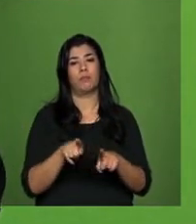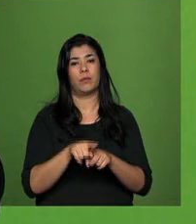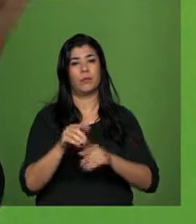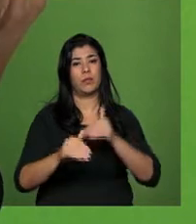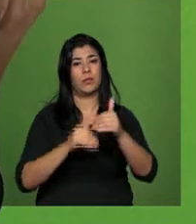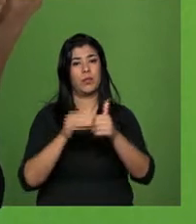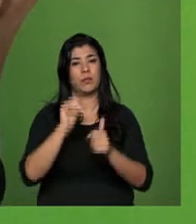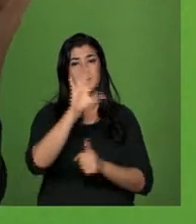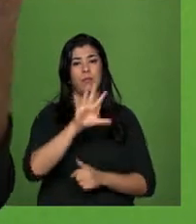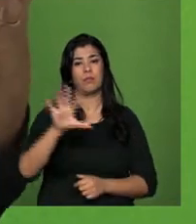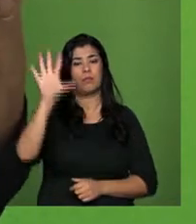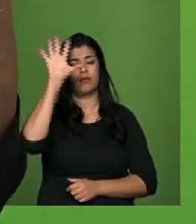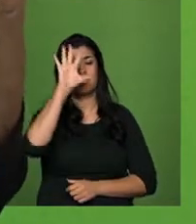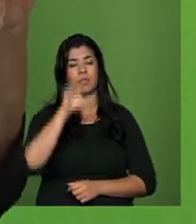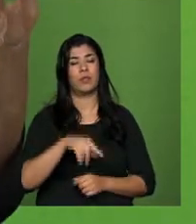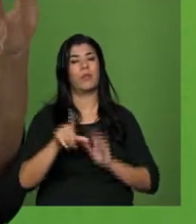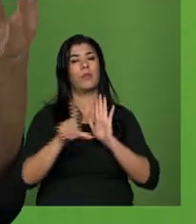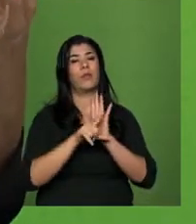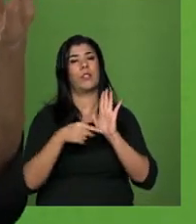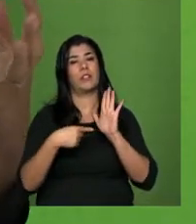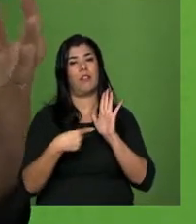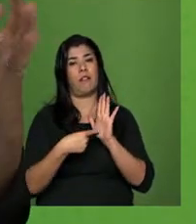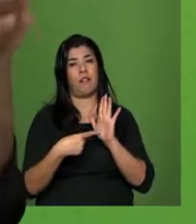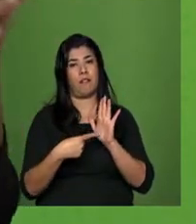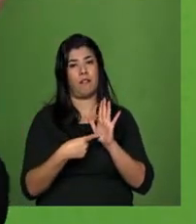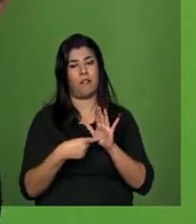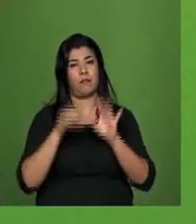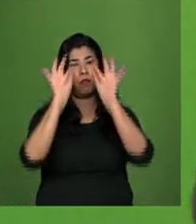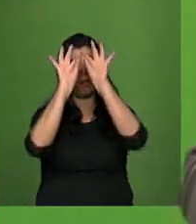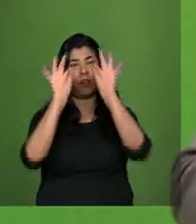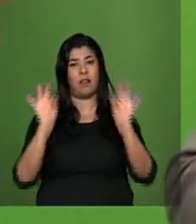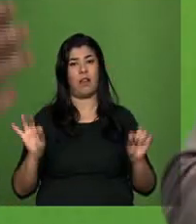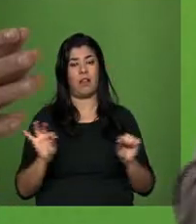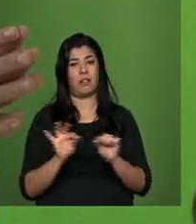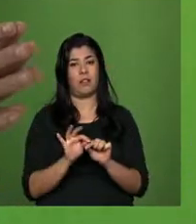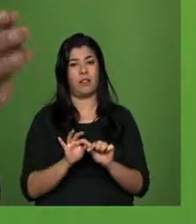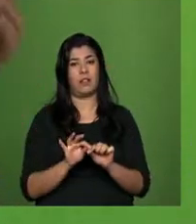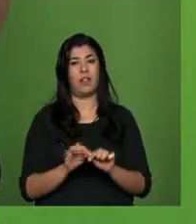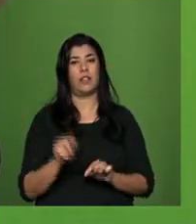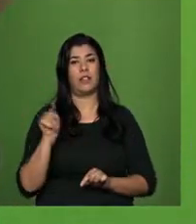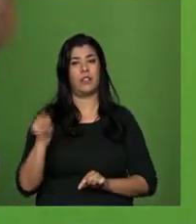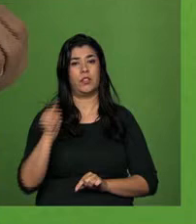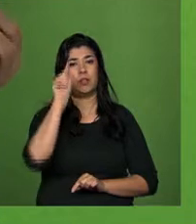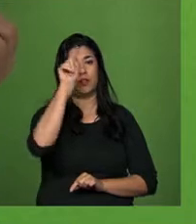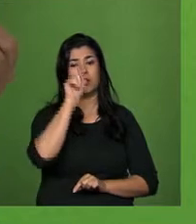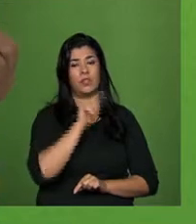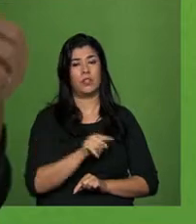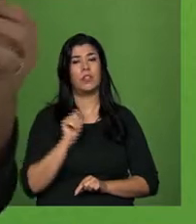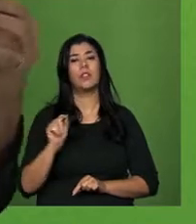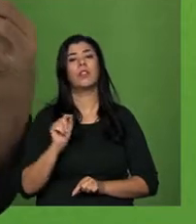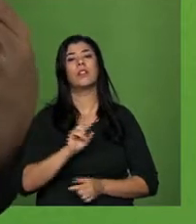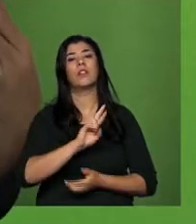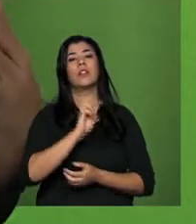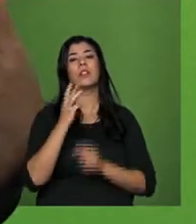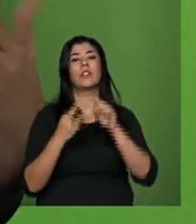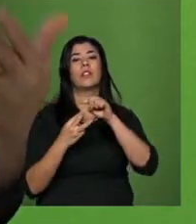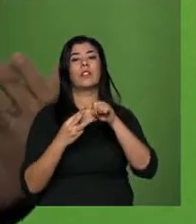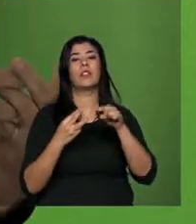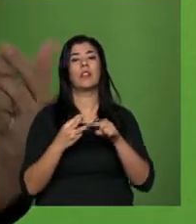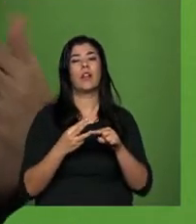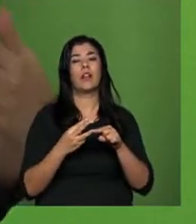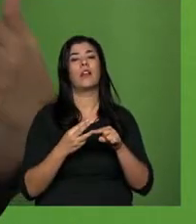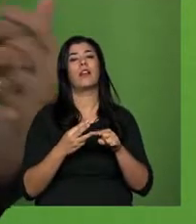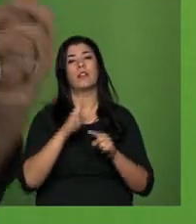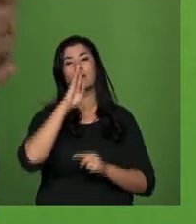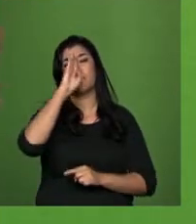pega os três lados, os três vértices do triângulo, do ponto de vista de atores, de interesses, e passa da